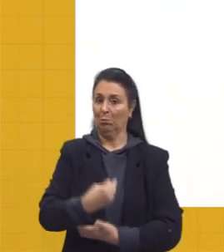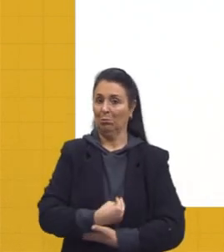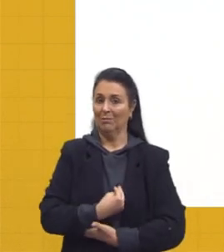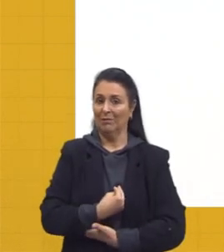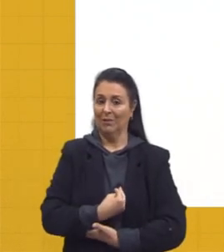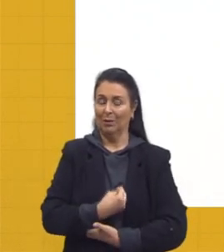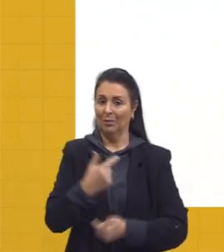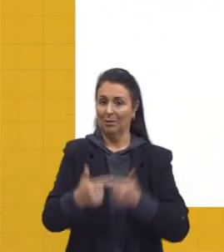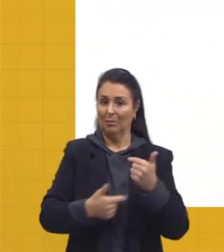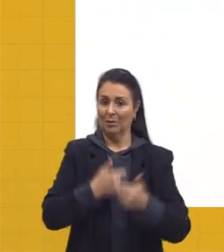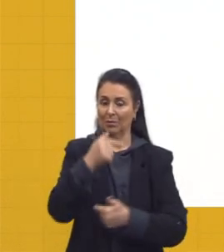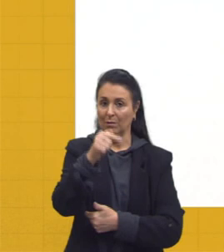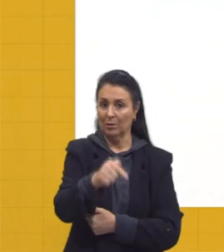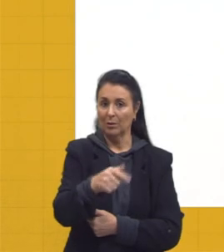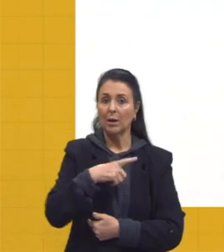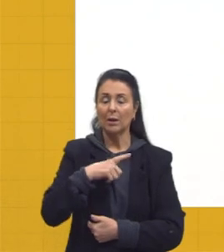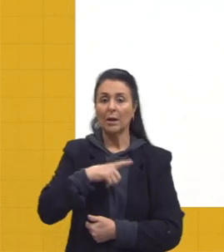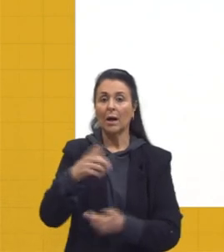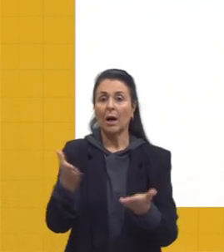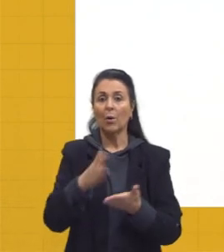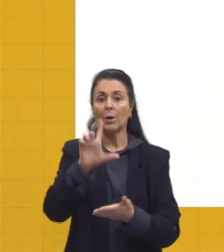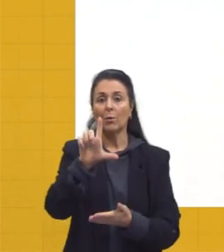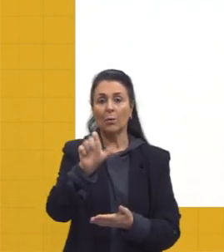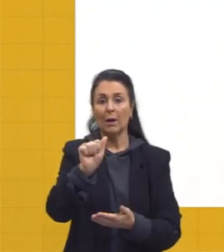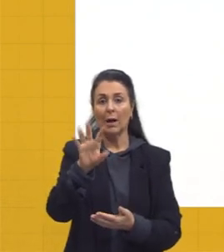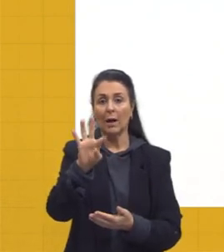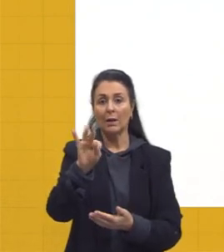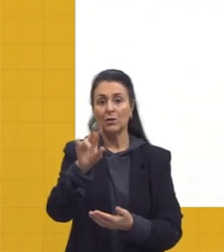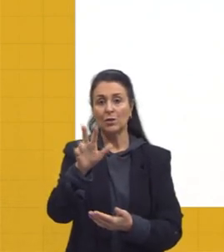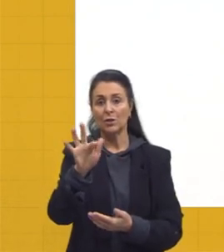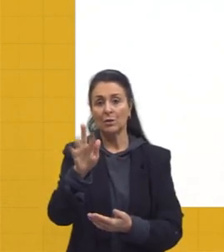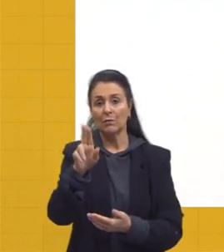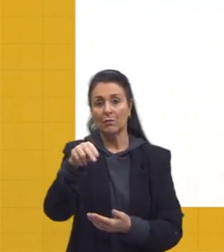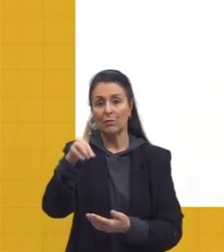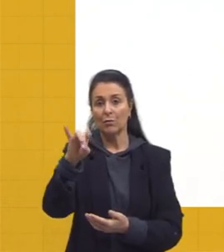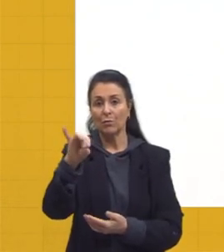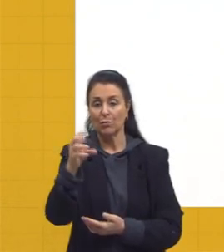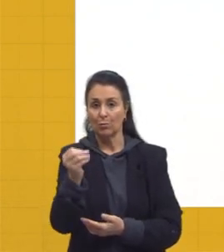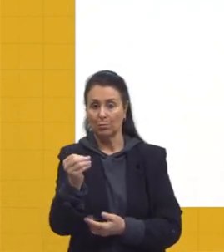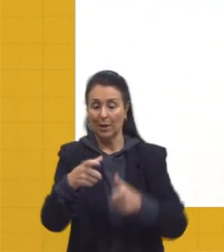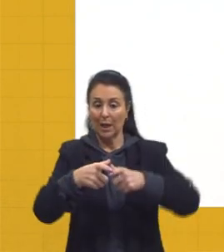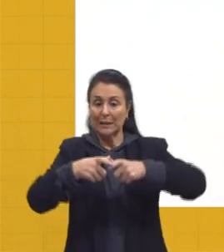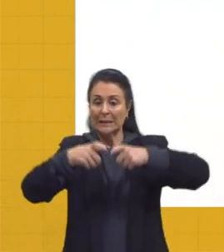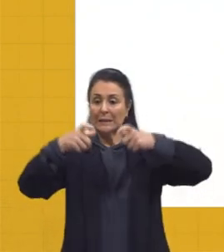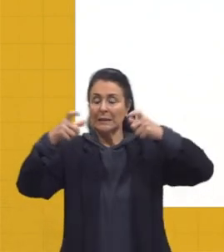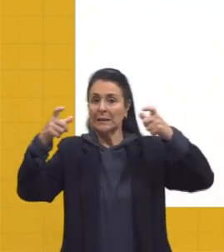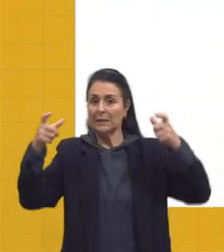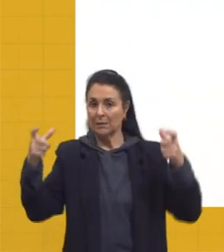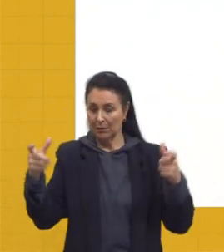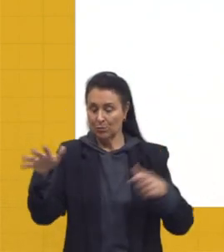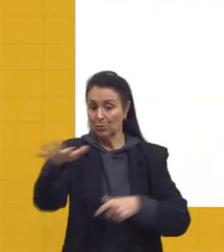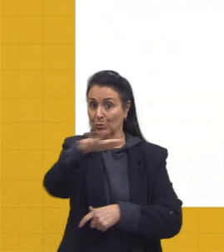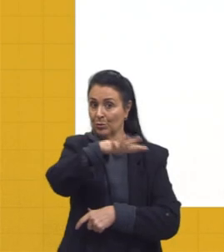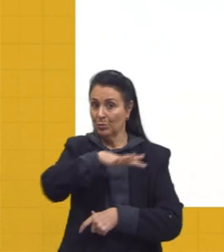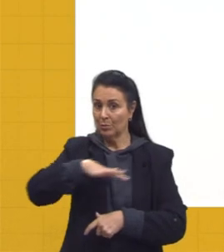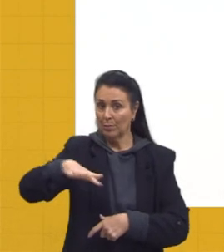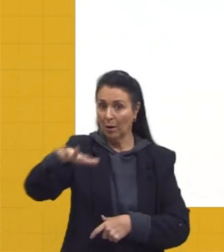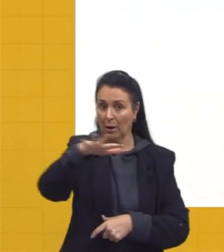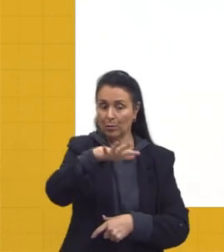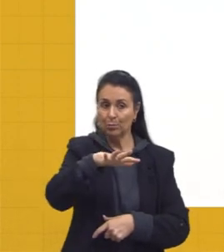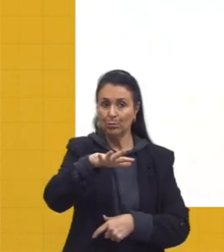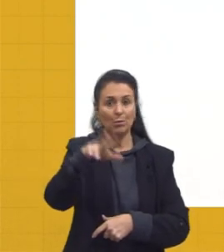contrapartida, o latifúndio, que é uma grande propriedade rural, né? Muitas vezes, e geralmente não é